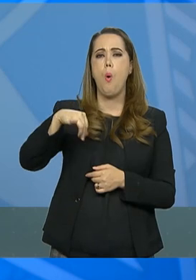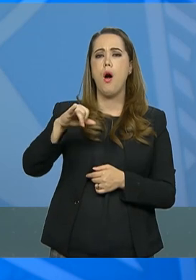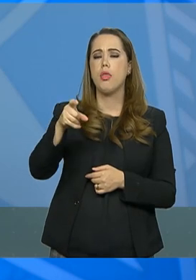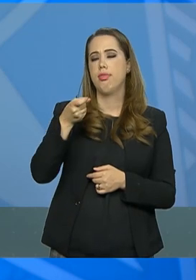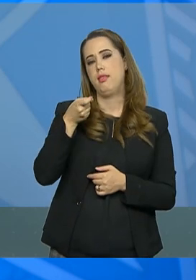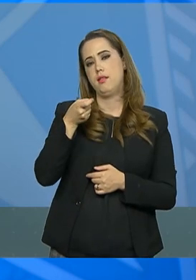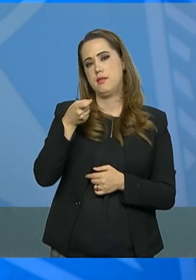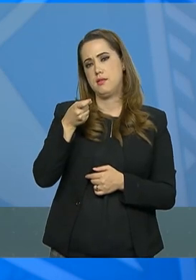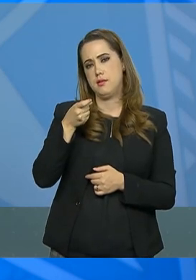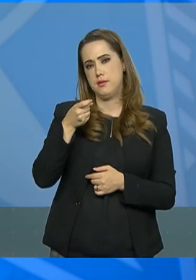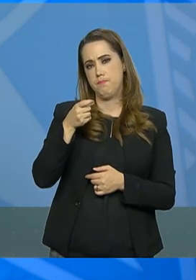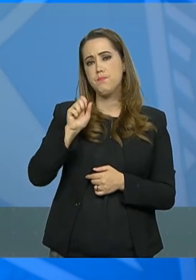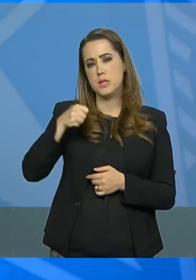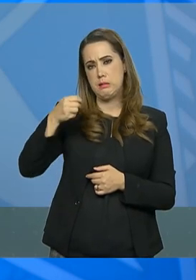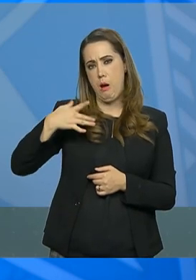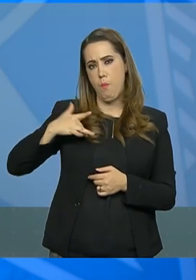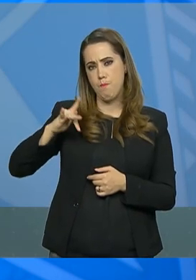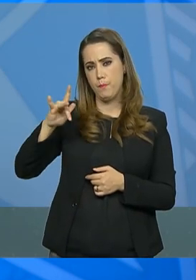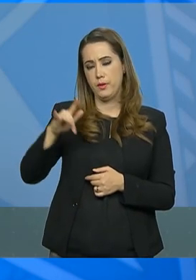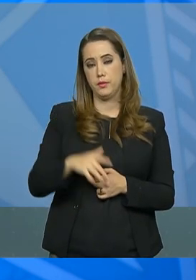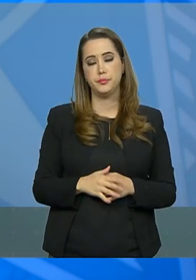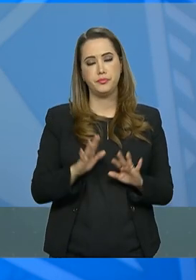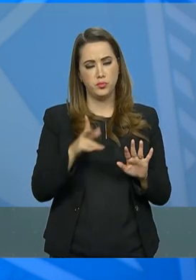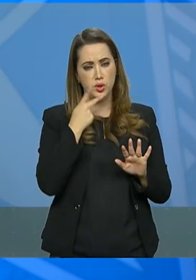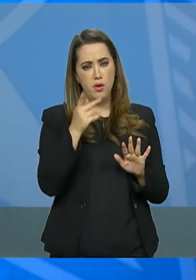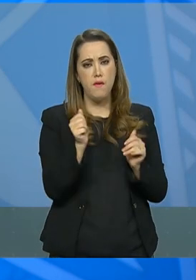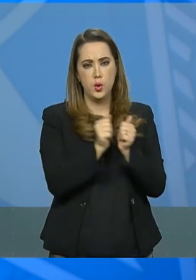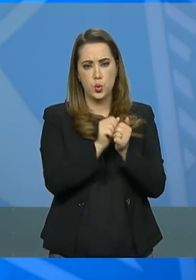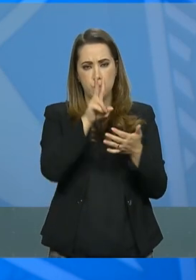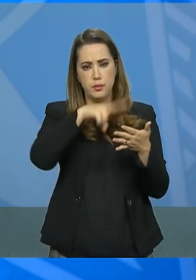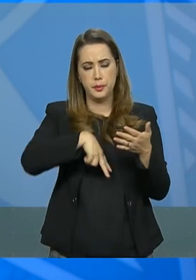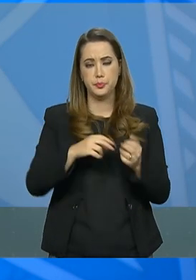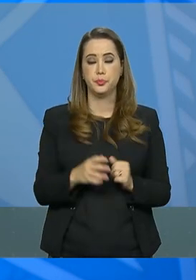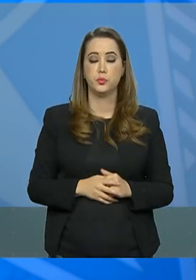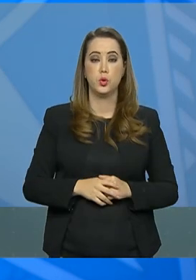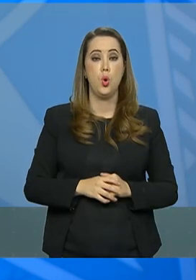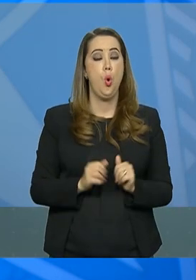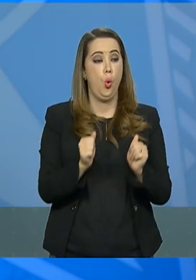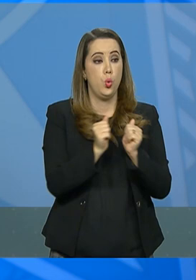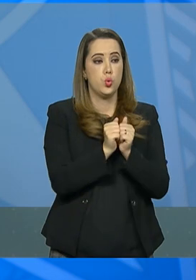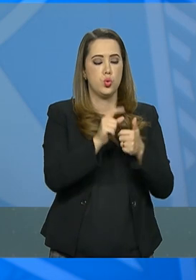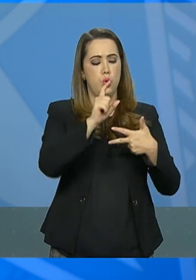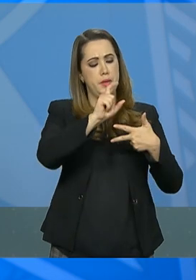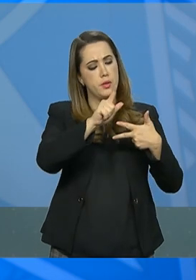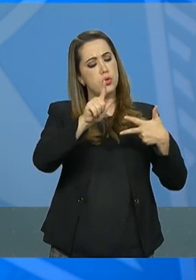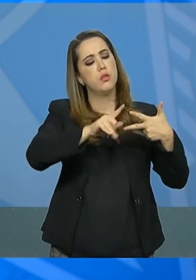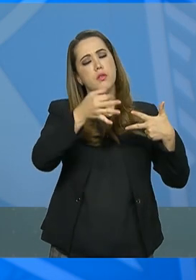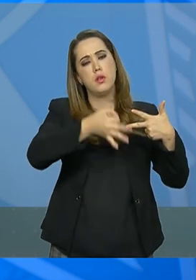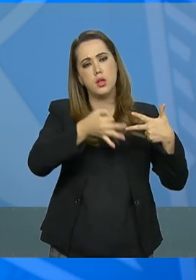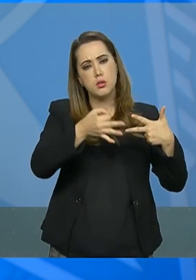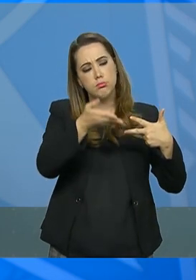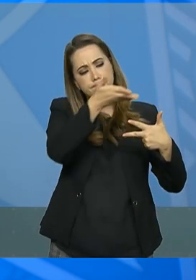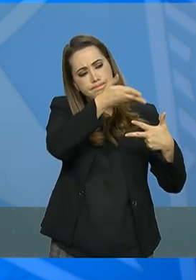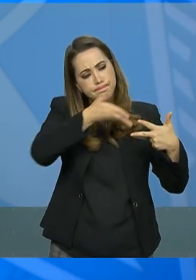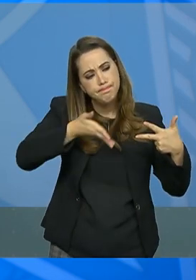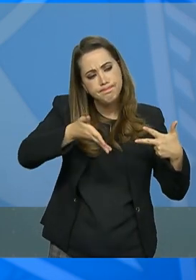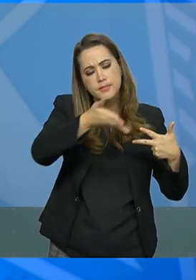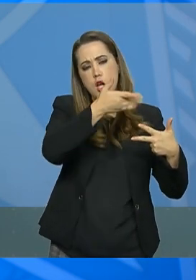seguinte texto. As assessorias dos presidentes dos poderes estão em fase de tratativas e sugestões